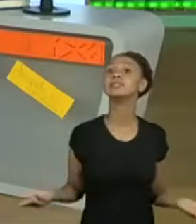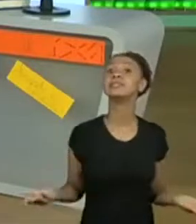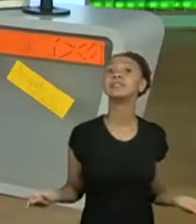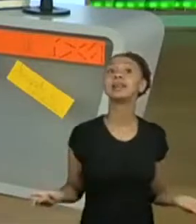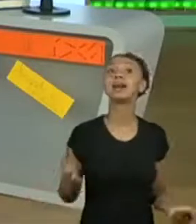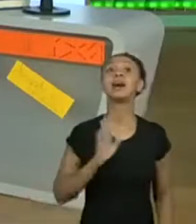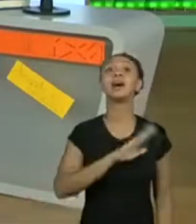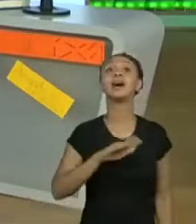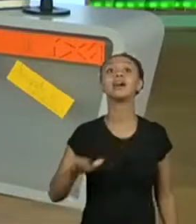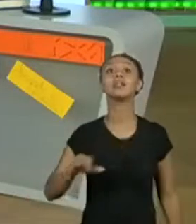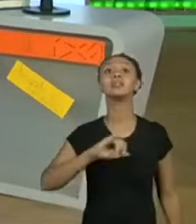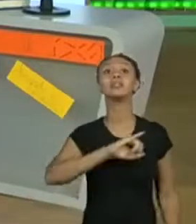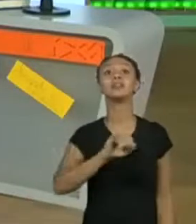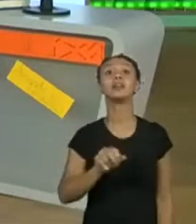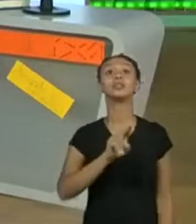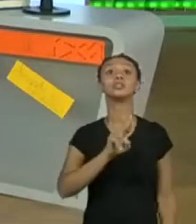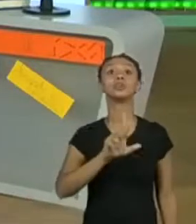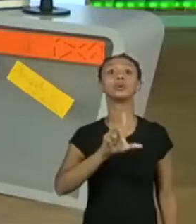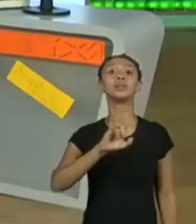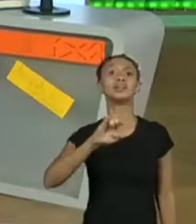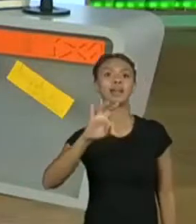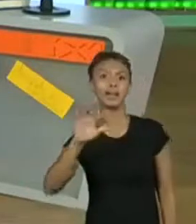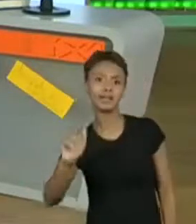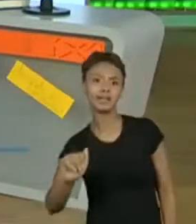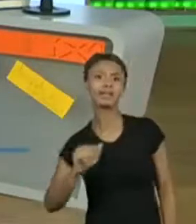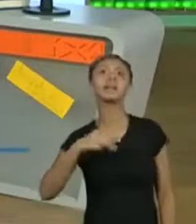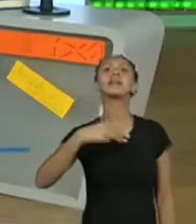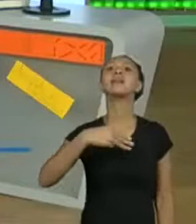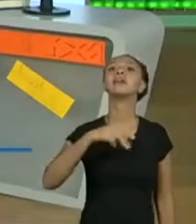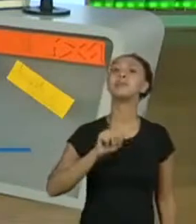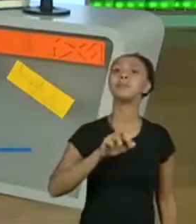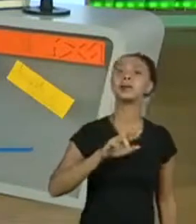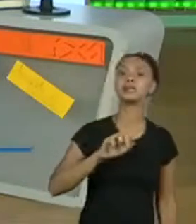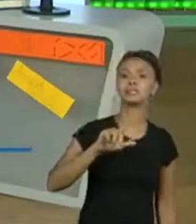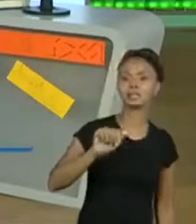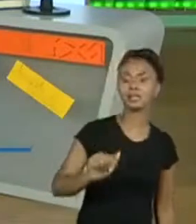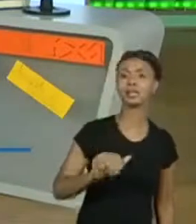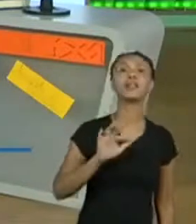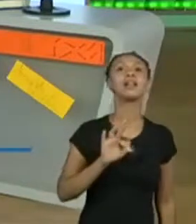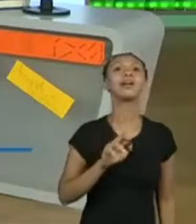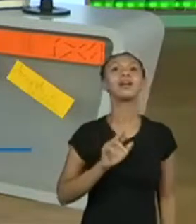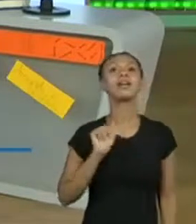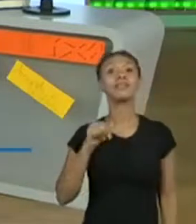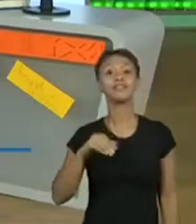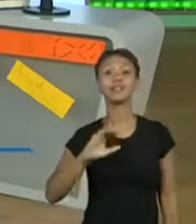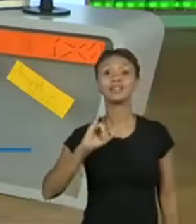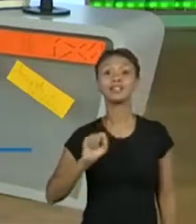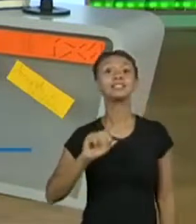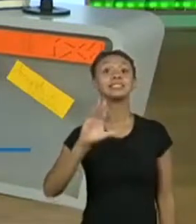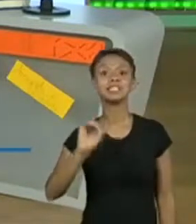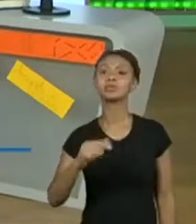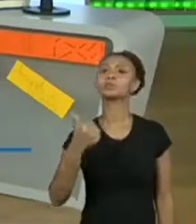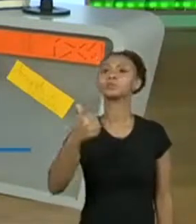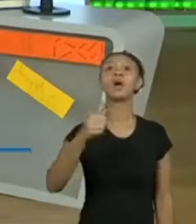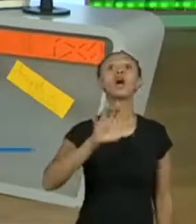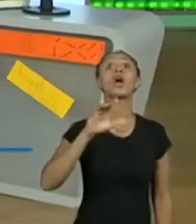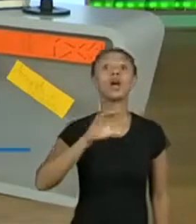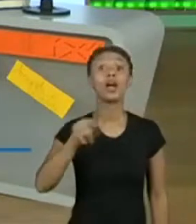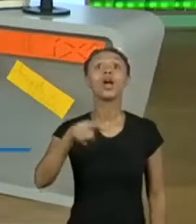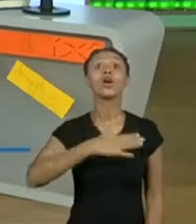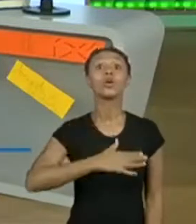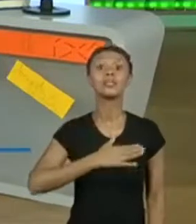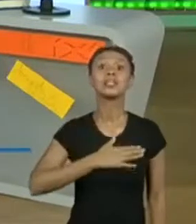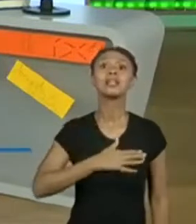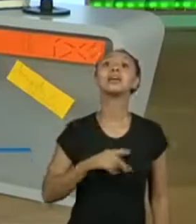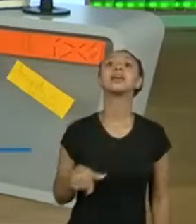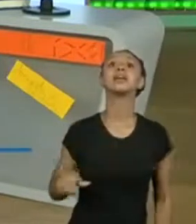Aluna Julieta, aluna Marcela, Francisco, o pessoal colocando. Ai, gostei. O Pro Wesley